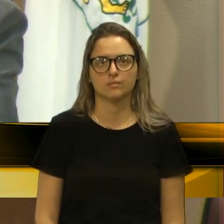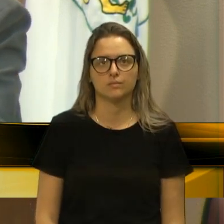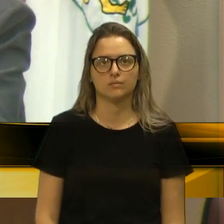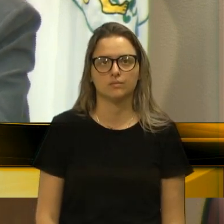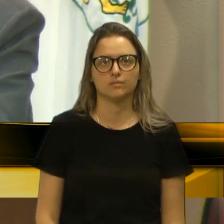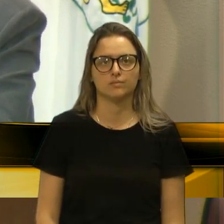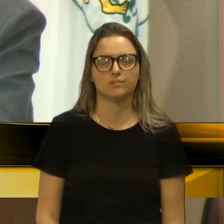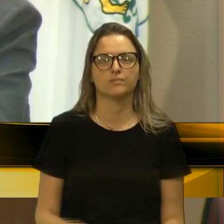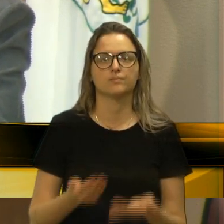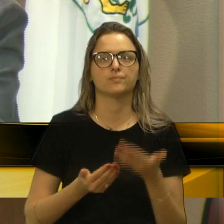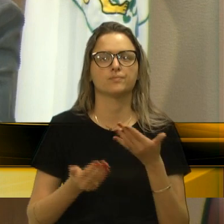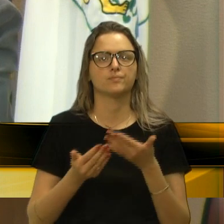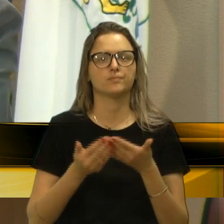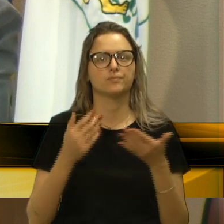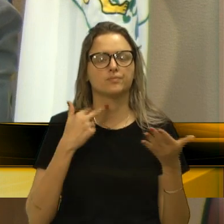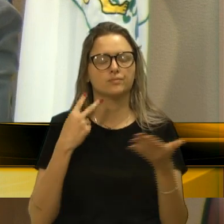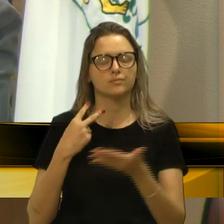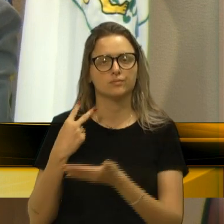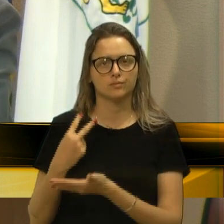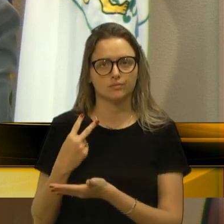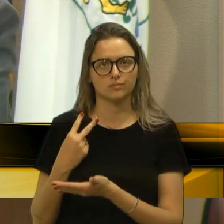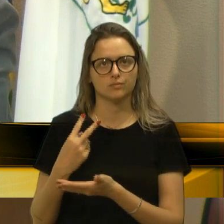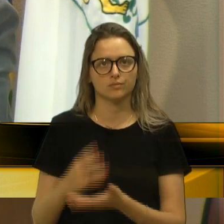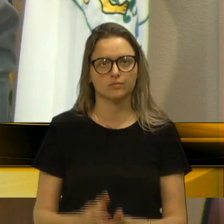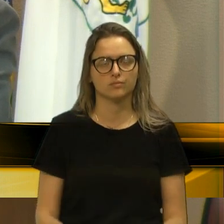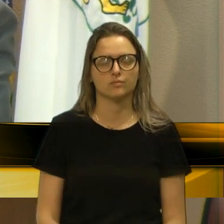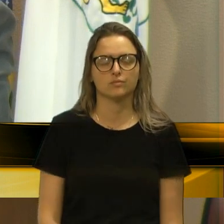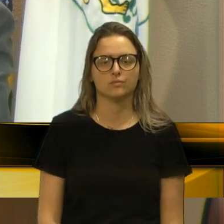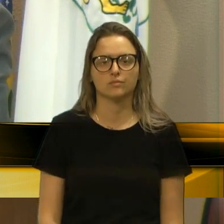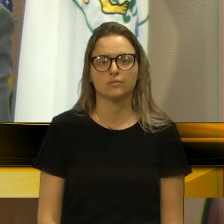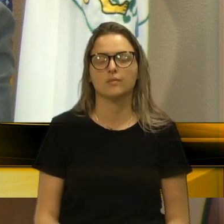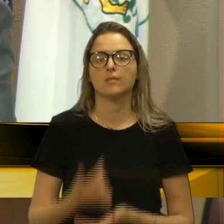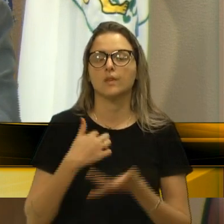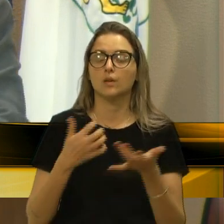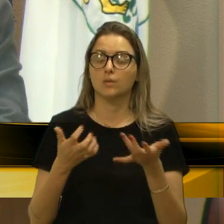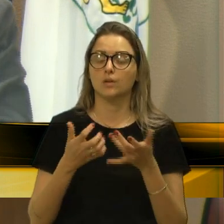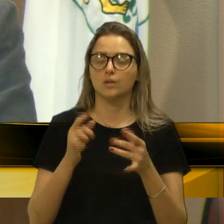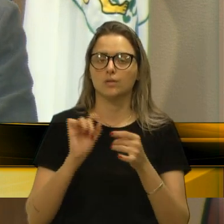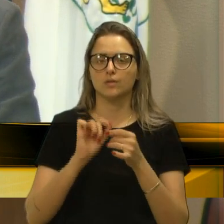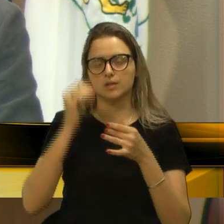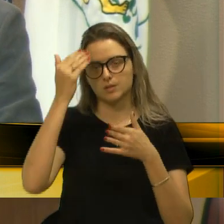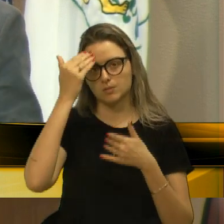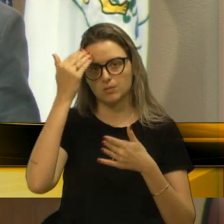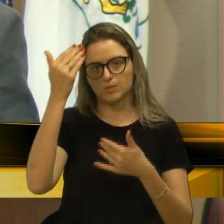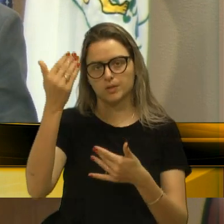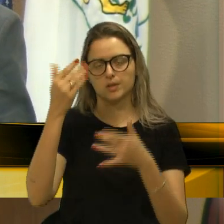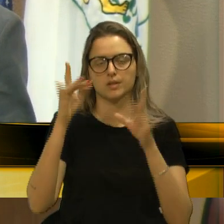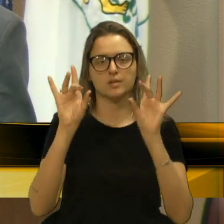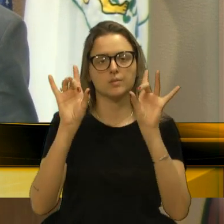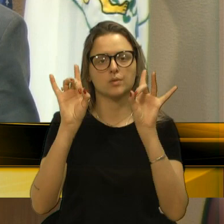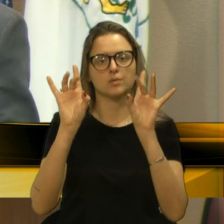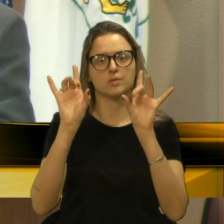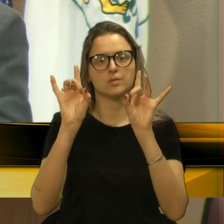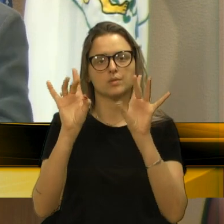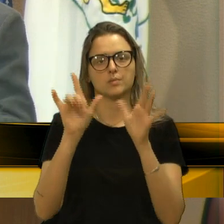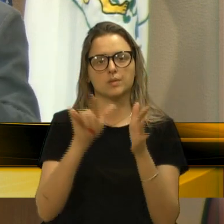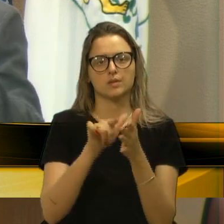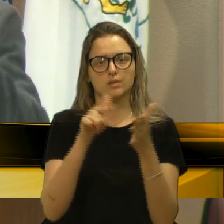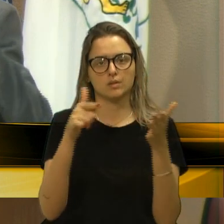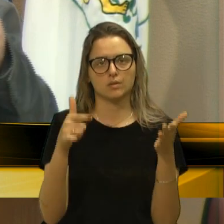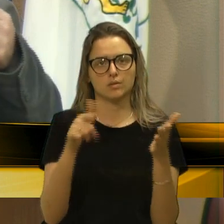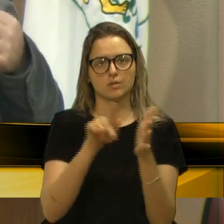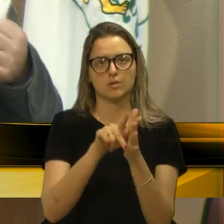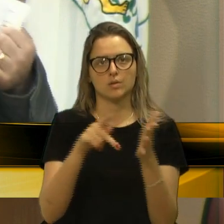Novos pares, quero fazer um agradecimento especial ao Jornal